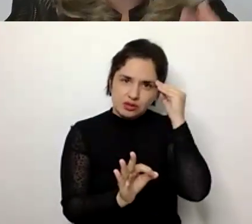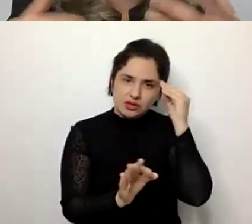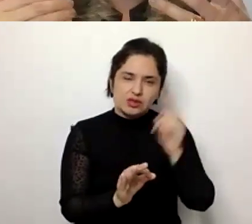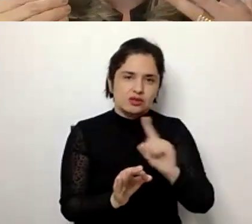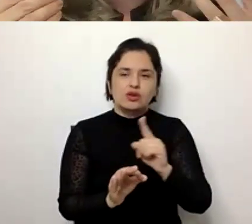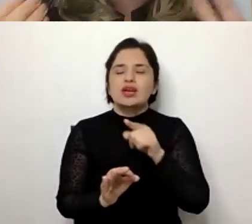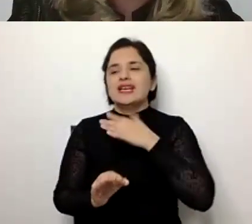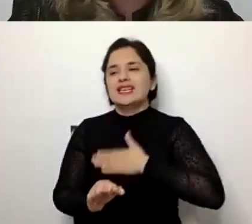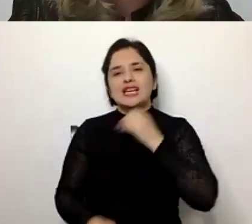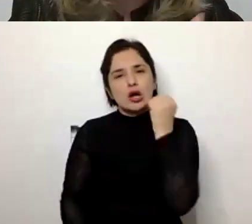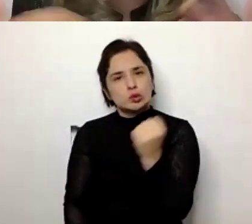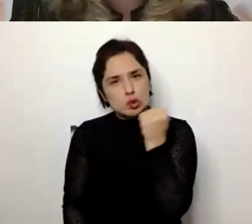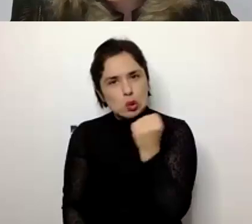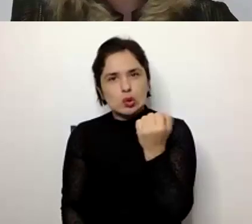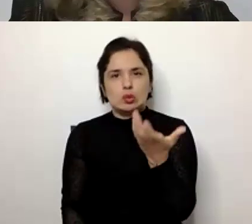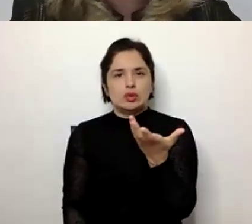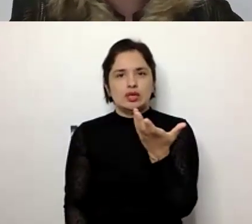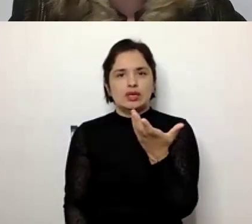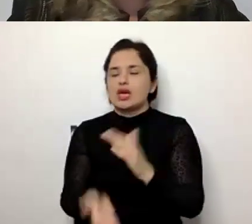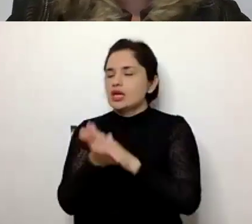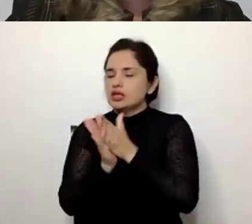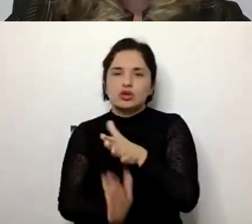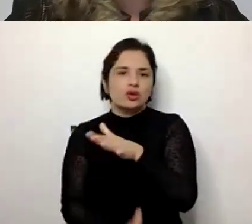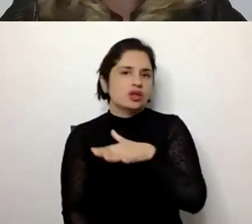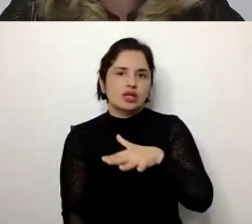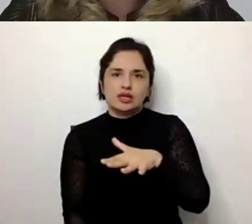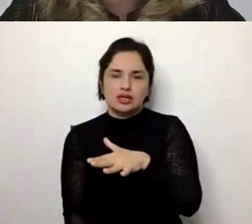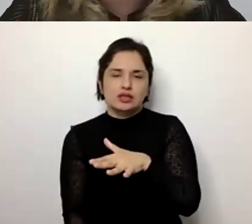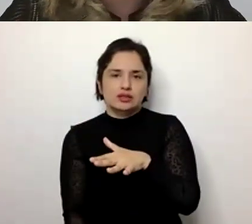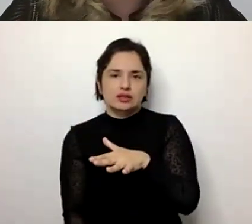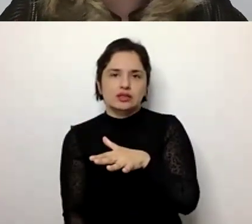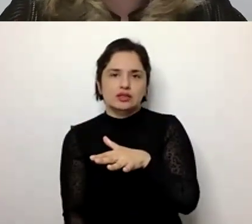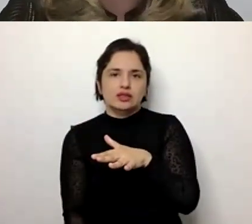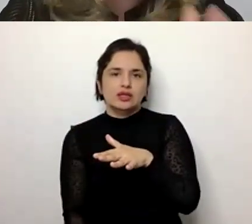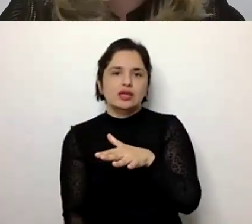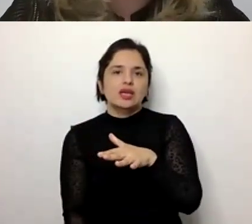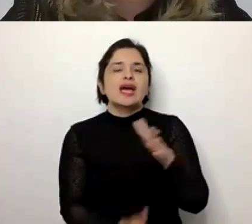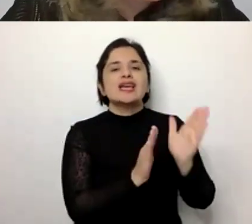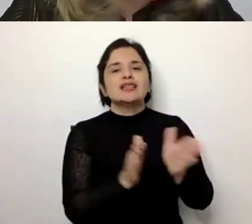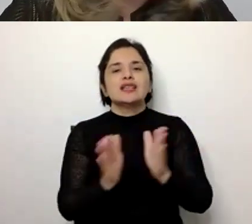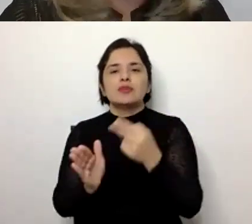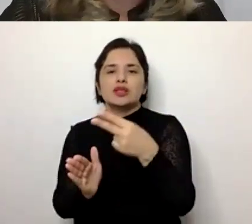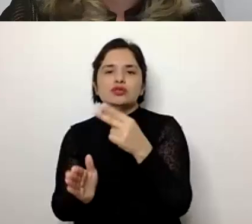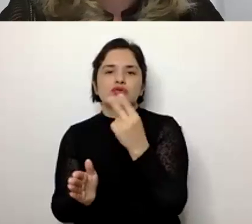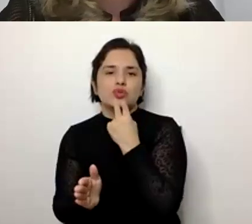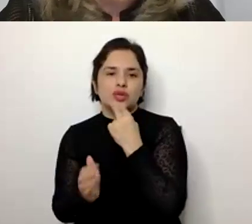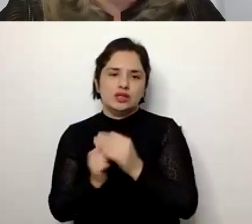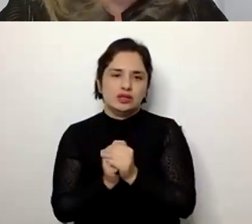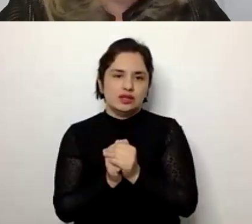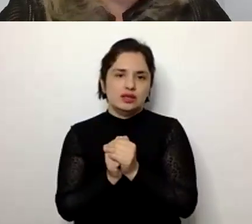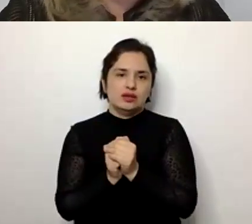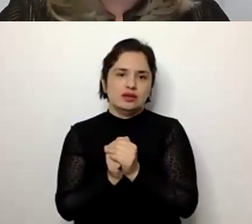autonomia, esse desenvolvimento em todas as ações da sua vida. Então, basicamente, ações de